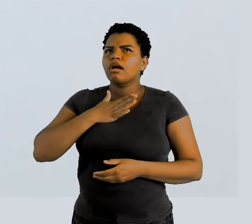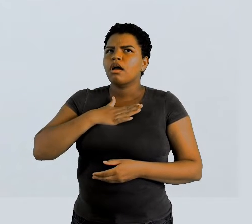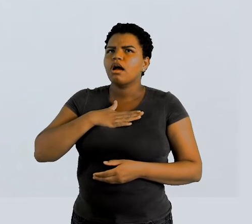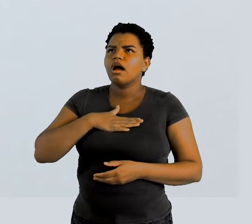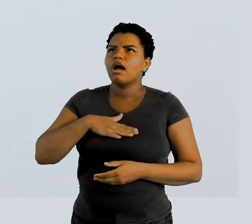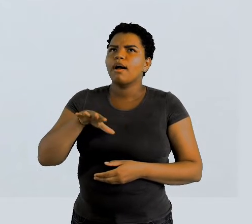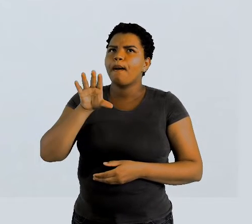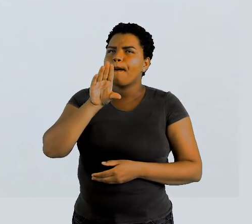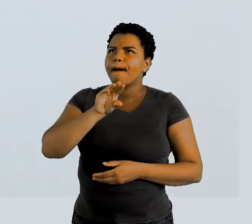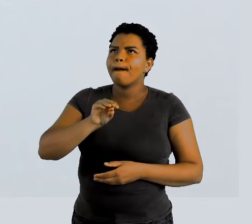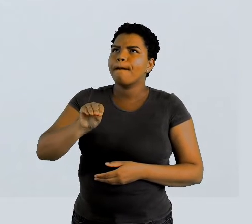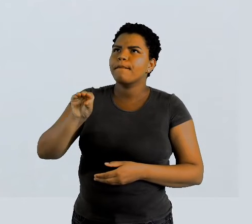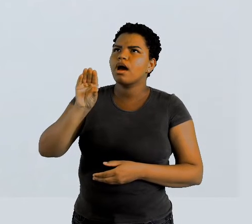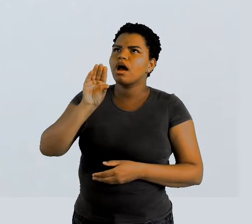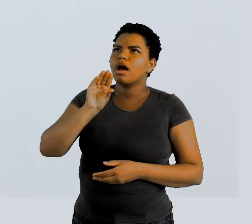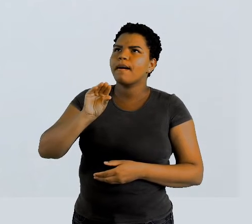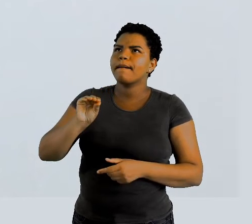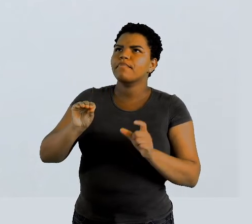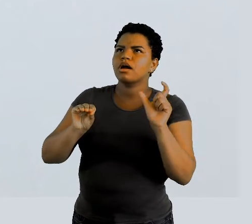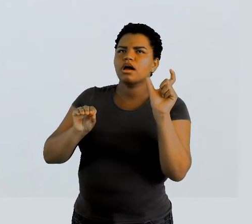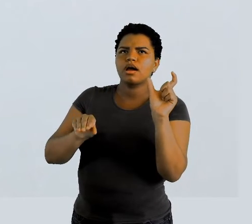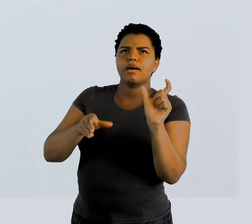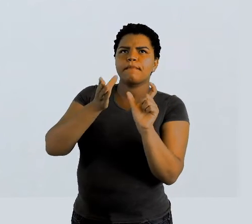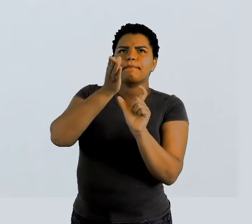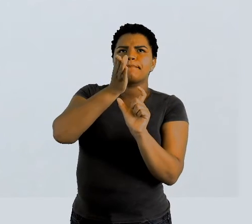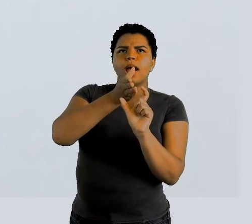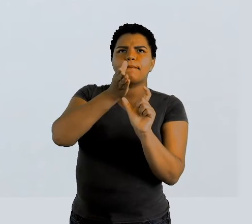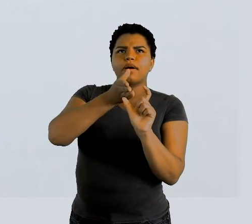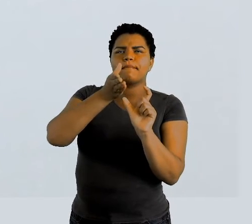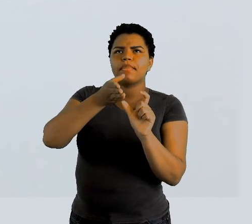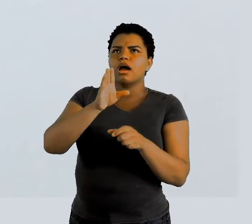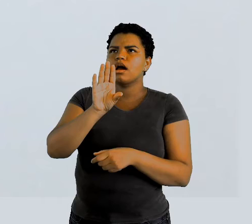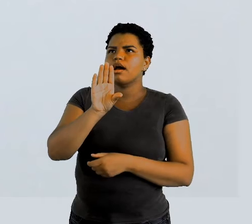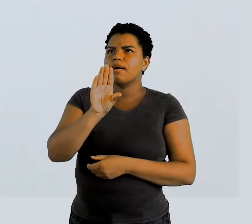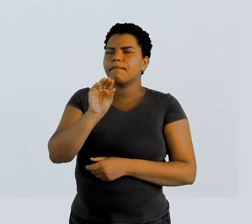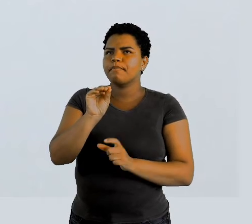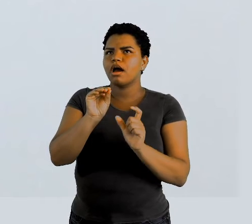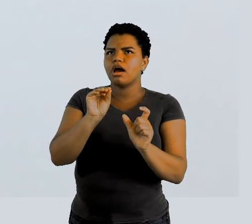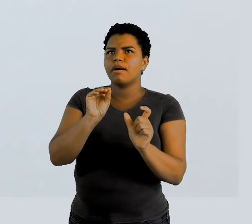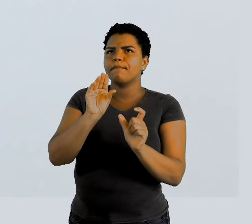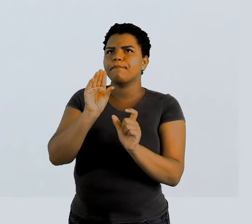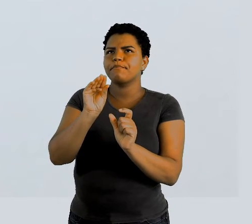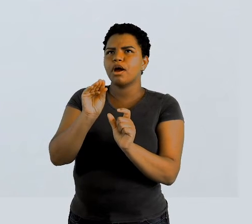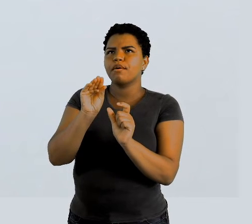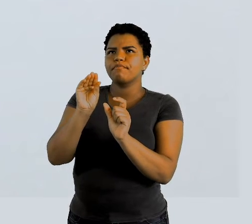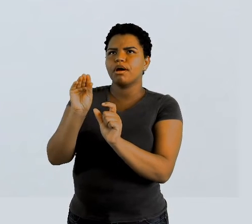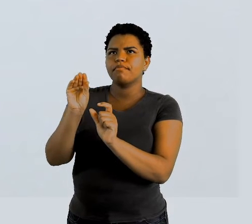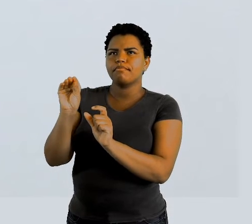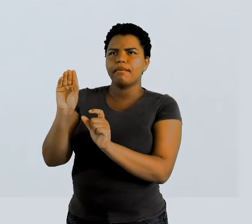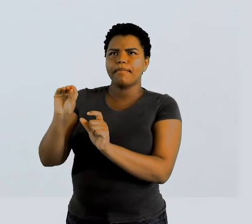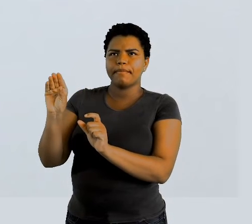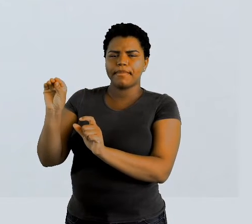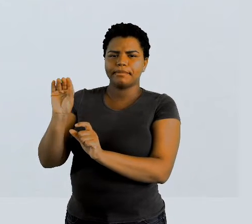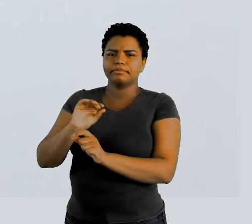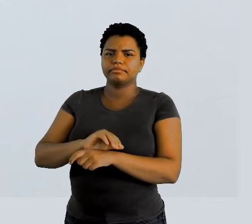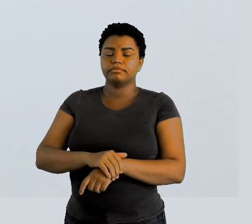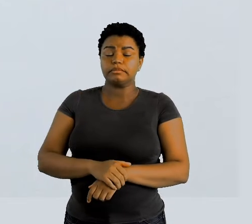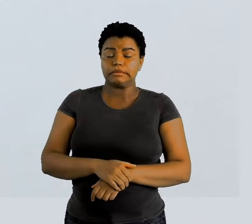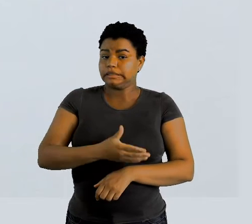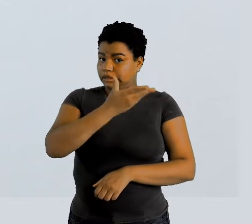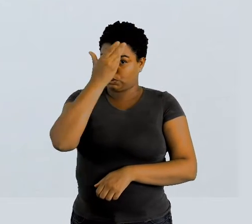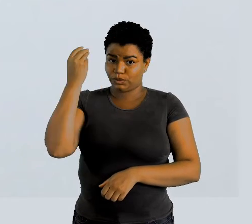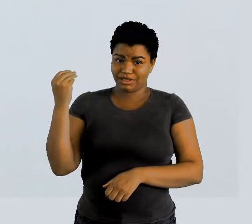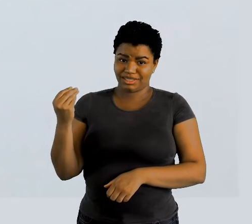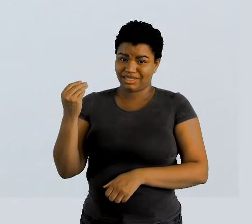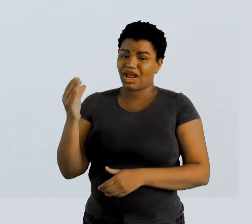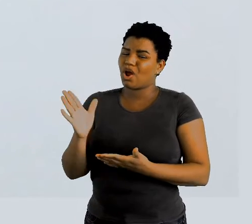sílaba por sílaba não se esqueça tem palavras que não separam